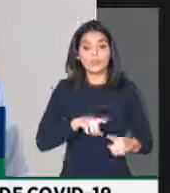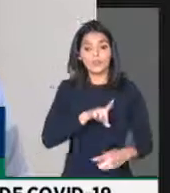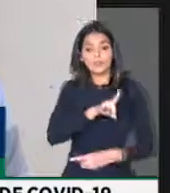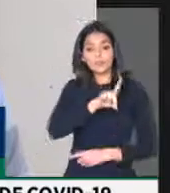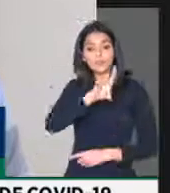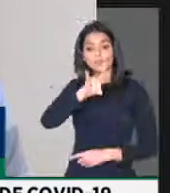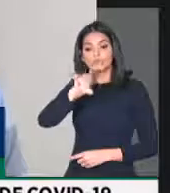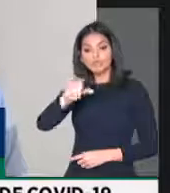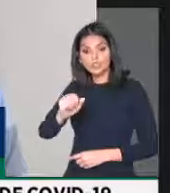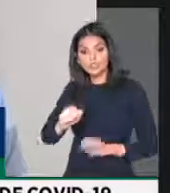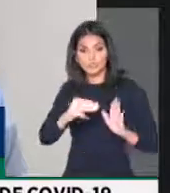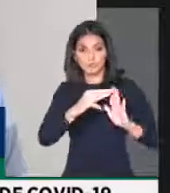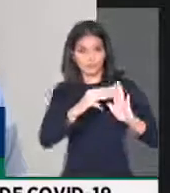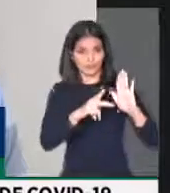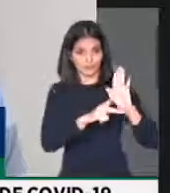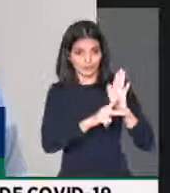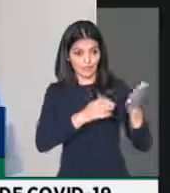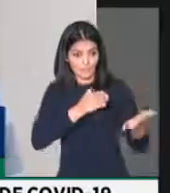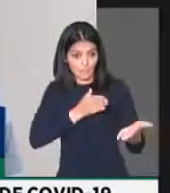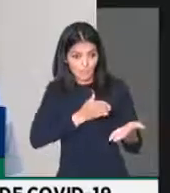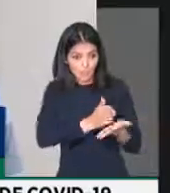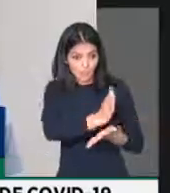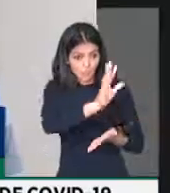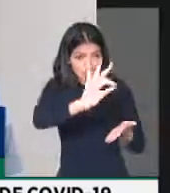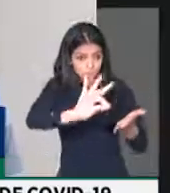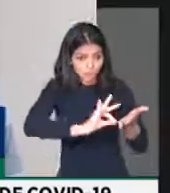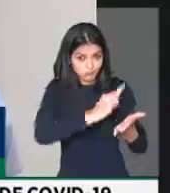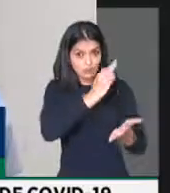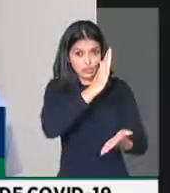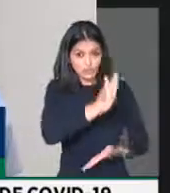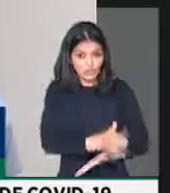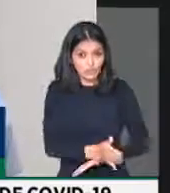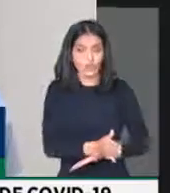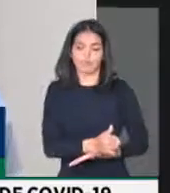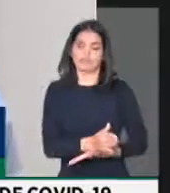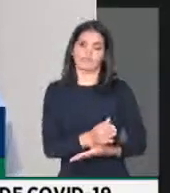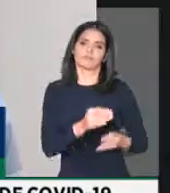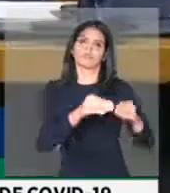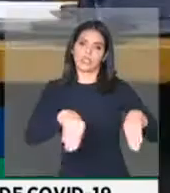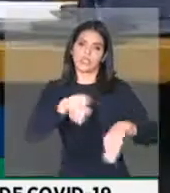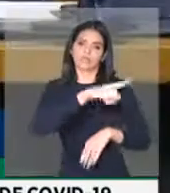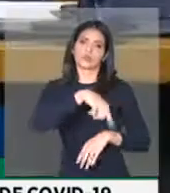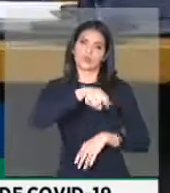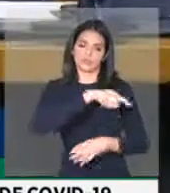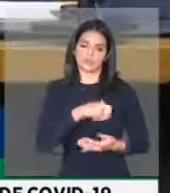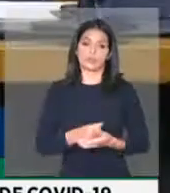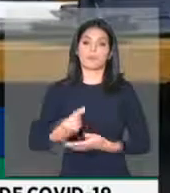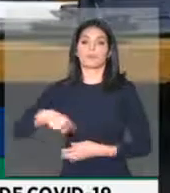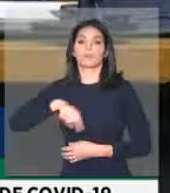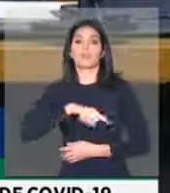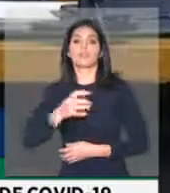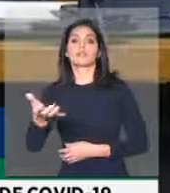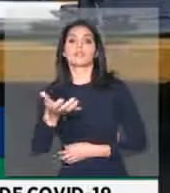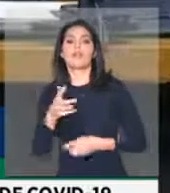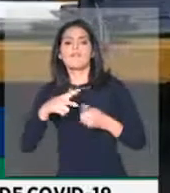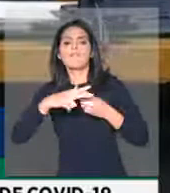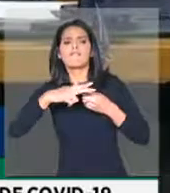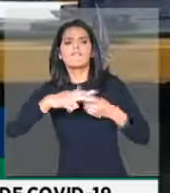publicação dessa medida provisória. Então, o que o PSB quer com esse destaque é a correção desta